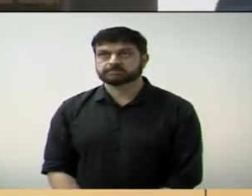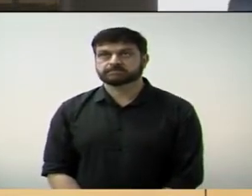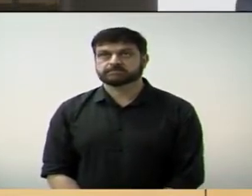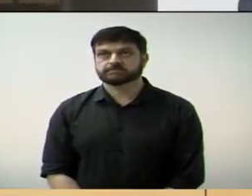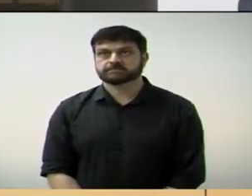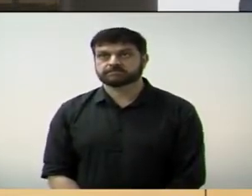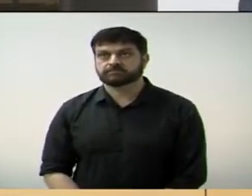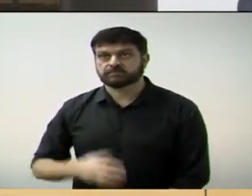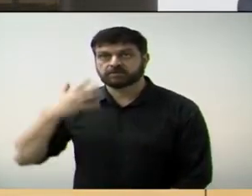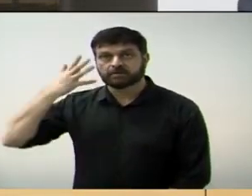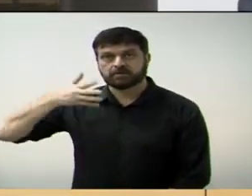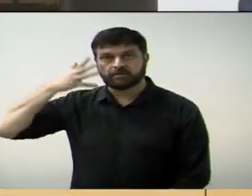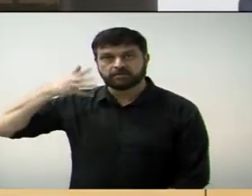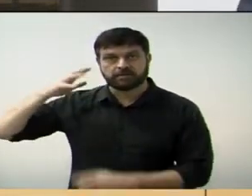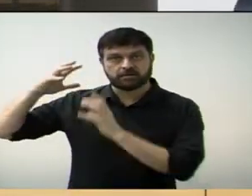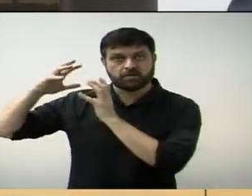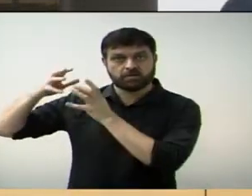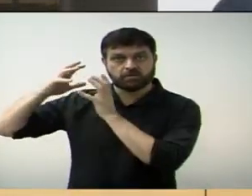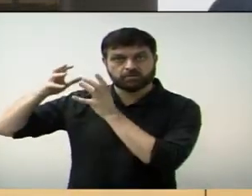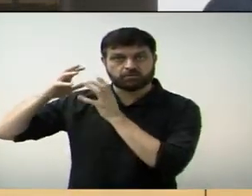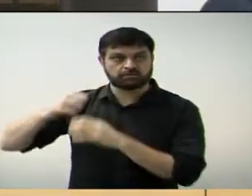Com a palavra o vereador Zé Coco.